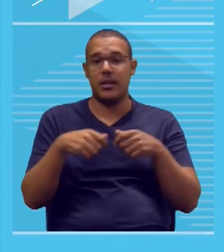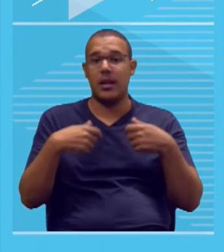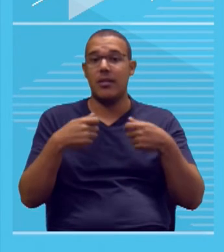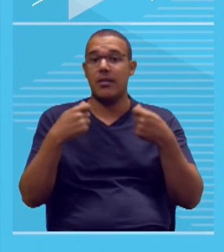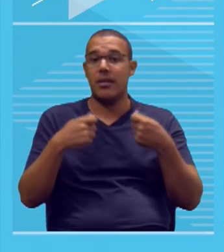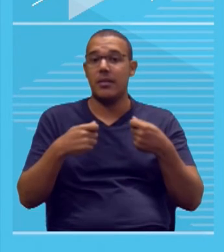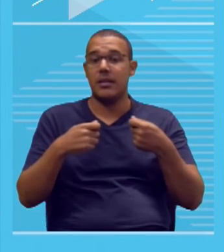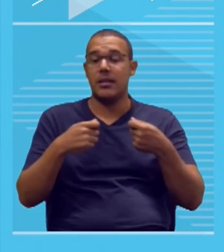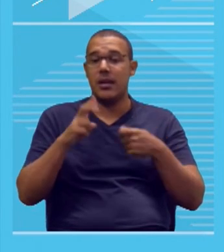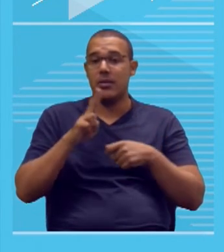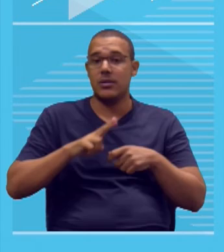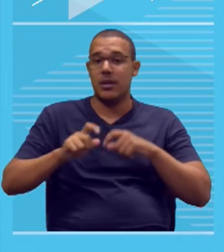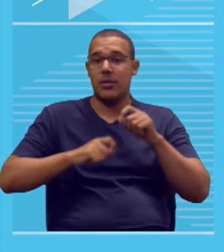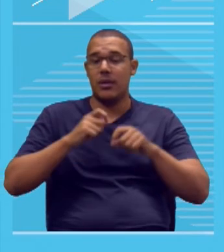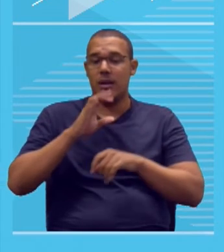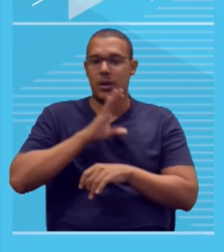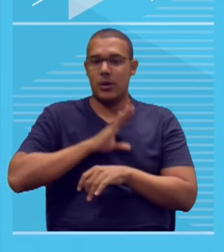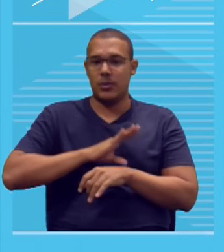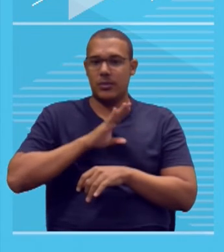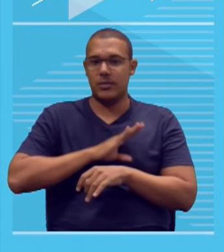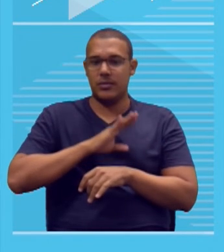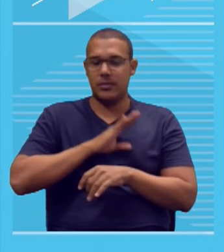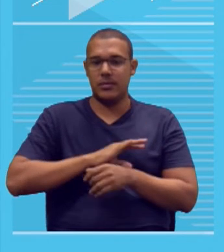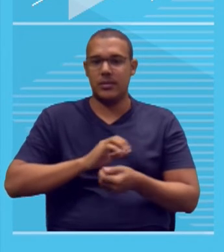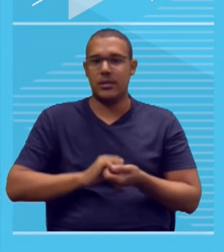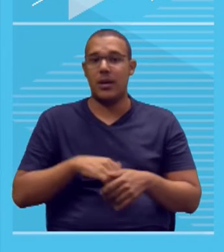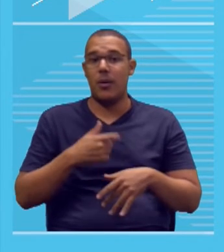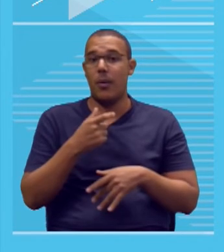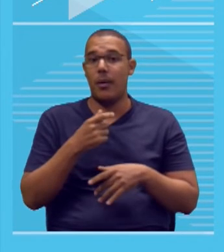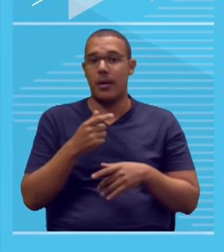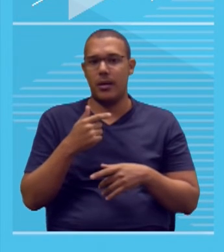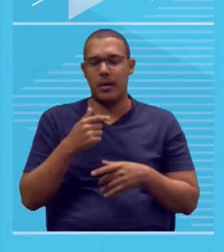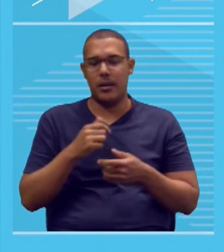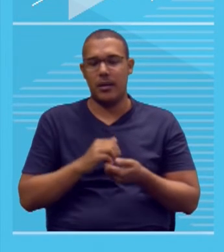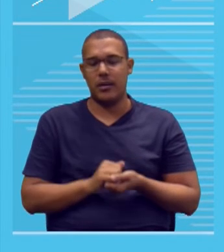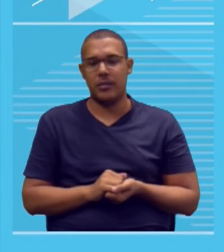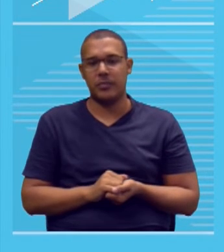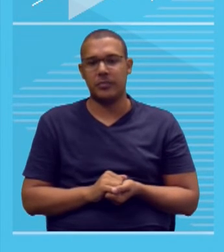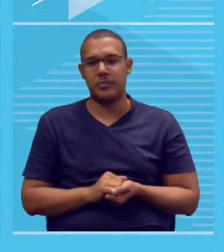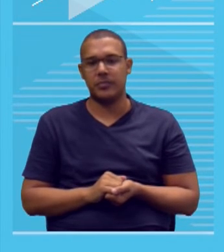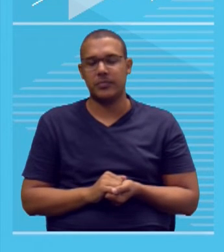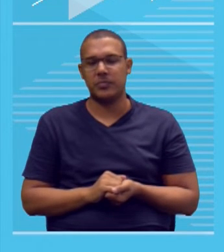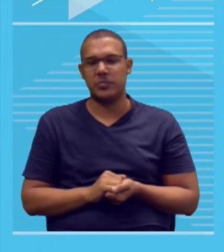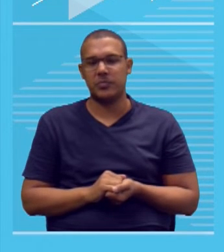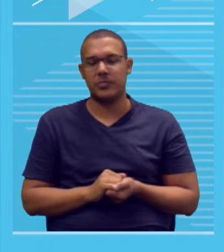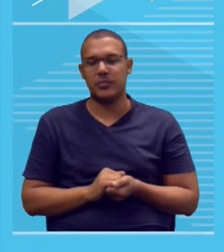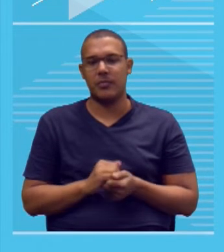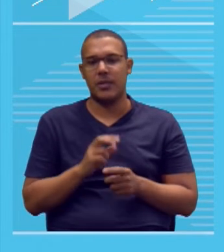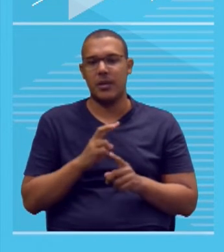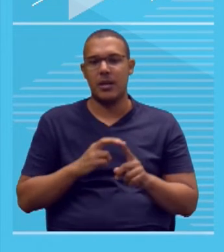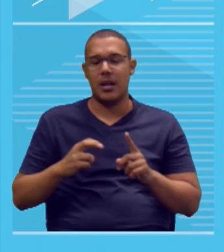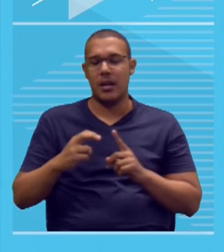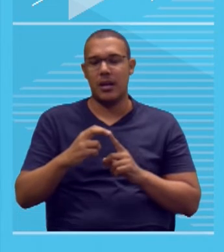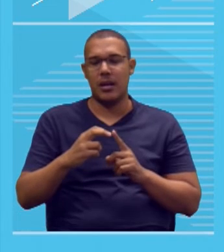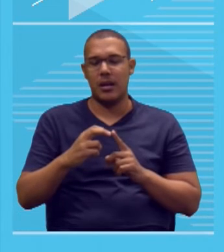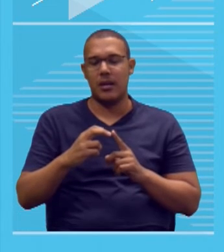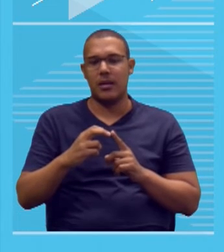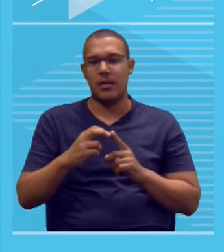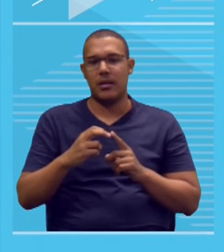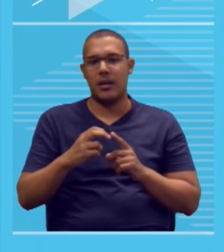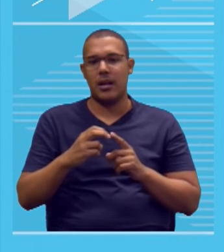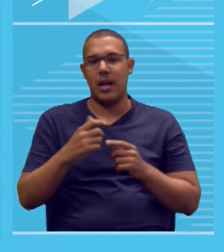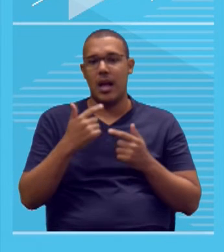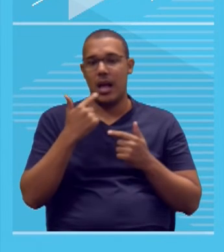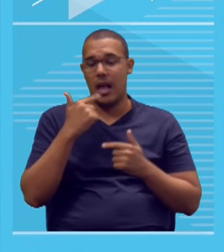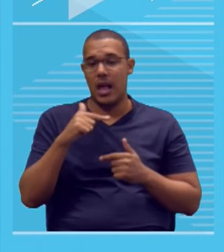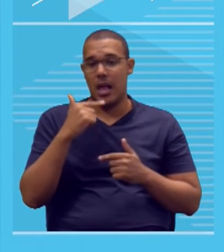sim, a língua portuguesa. Você já viu que língua estrangeira vai zerar o seu texto. E a modalidade, ou seja, como ela vai se manifestar, é a